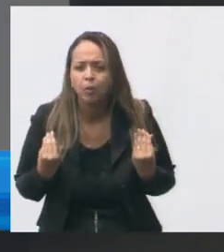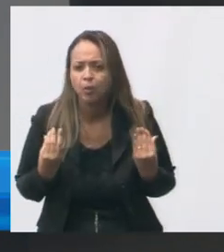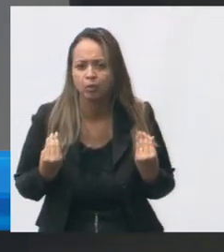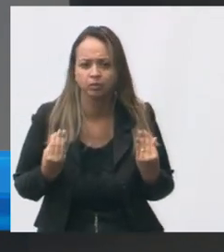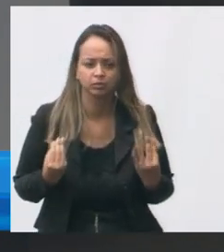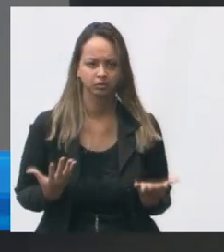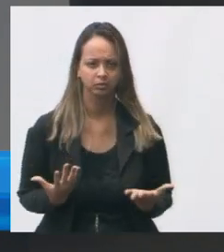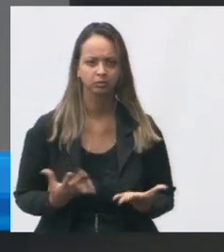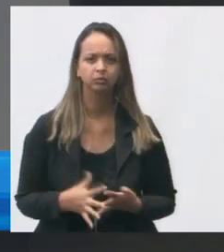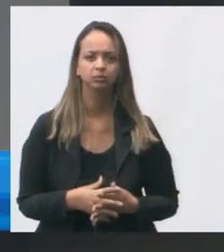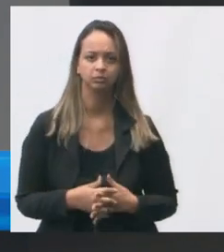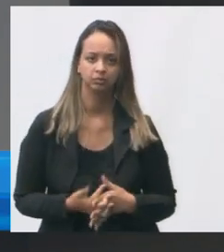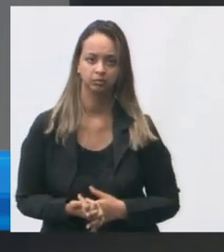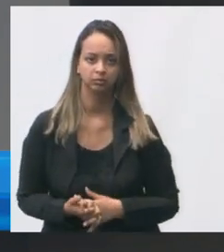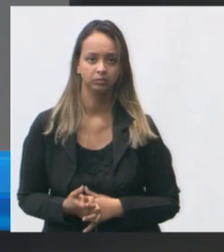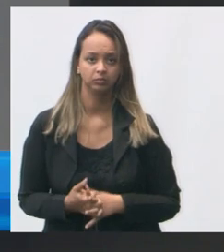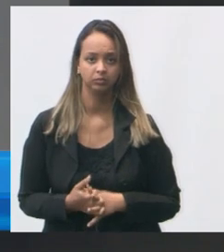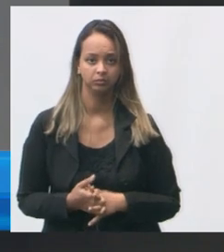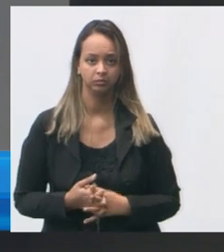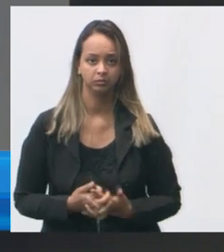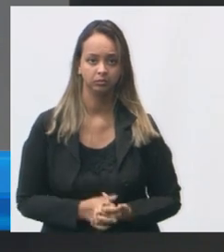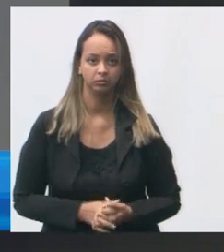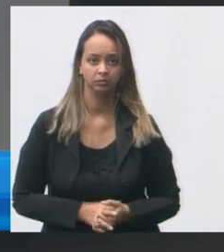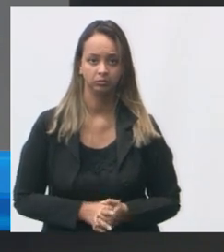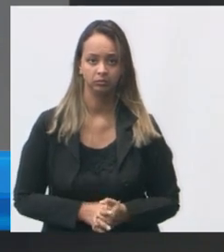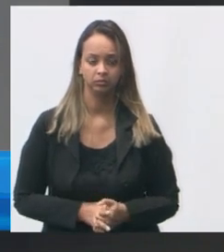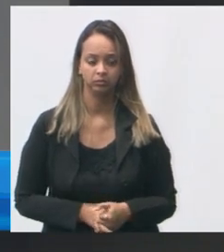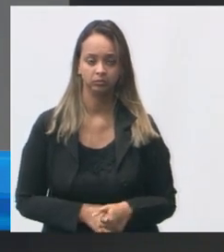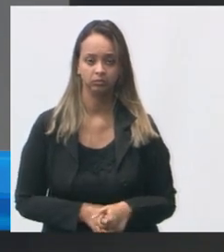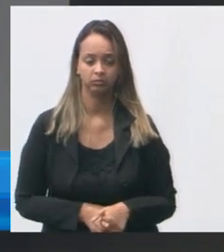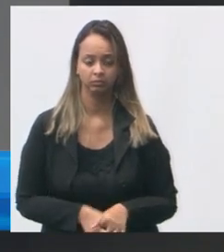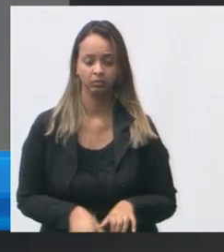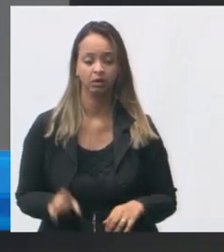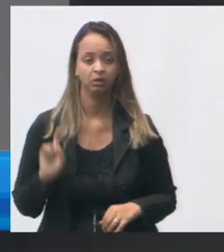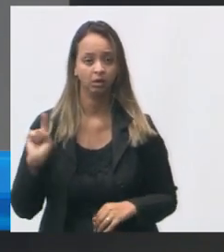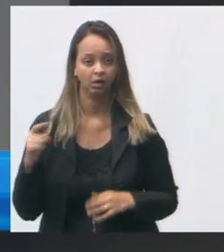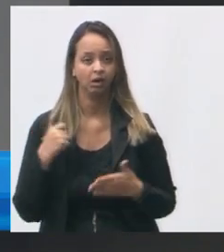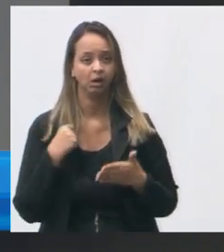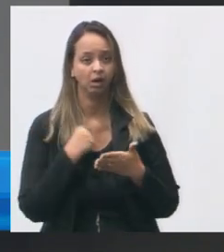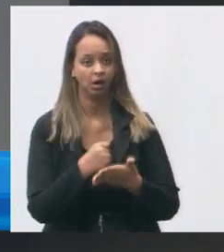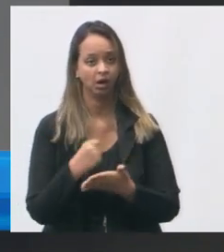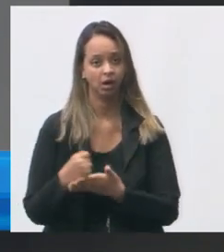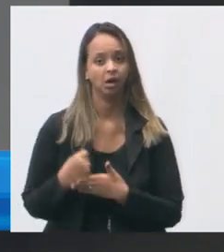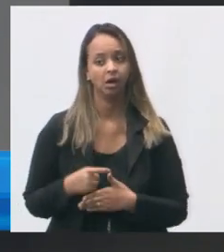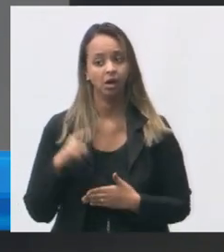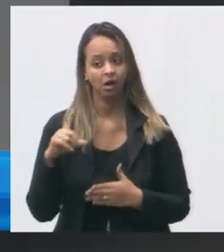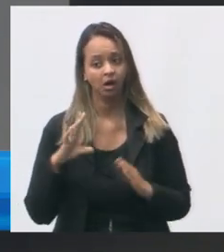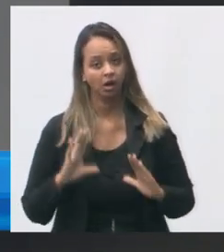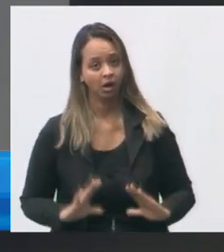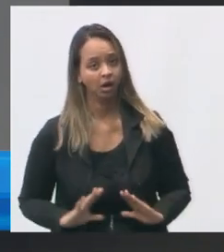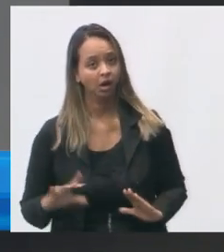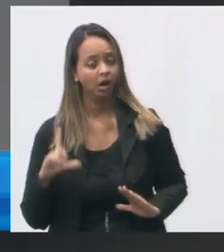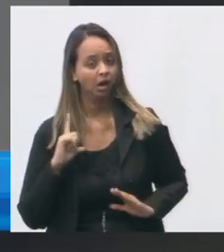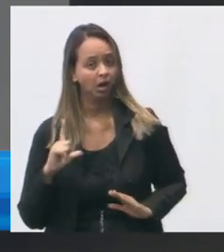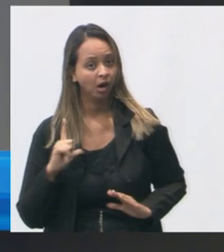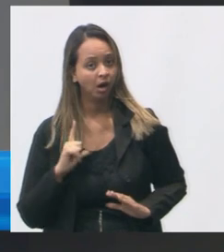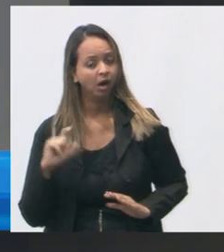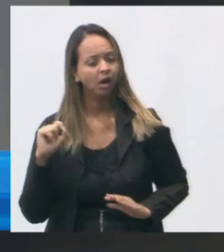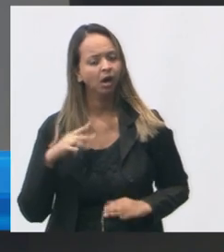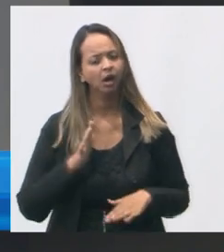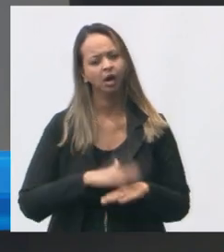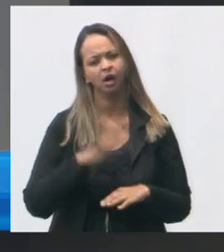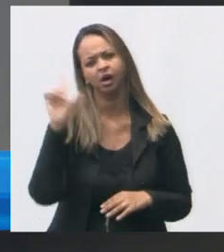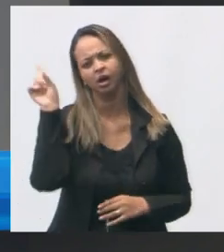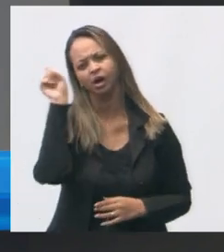aqui então essa aqui para atender o cidadão ao mesmo tempo aqui fica uma dificuldade